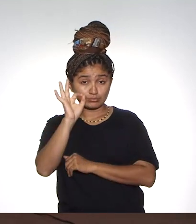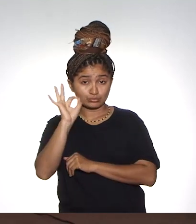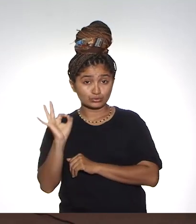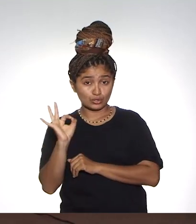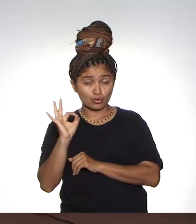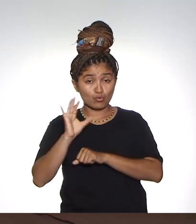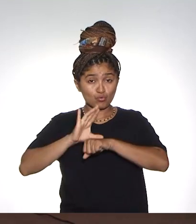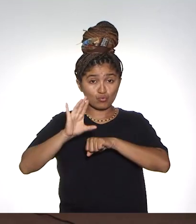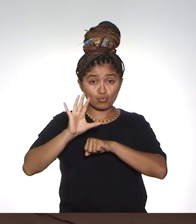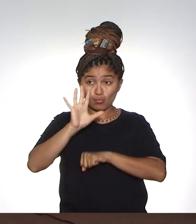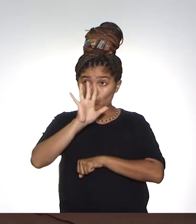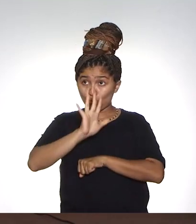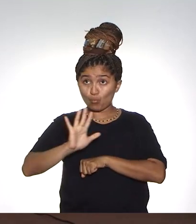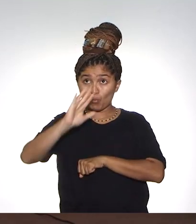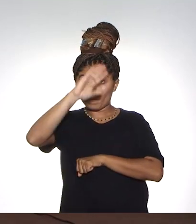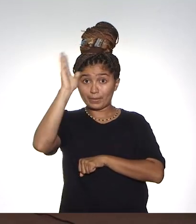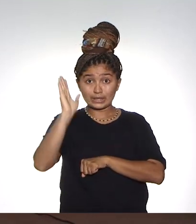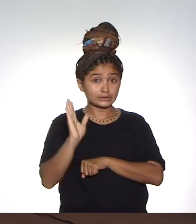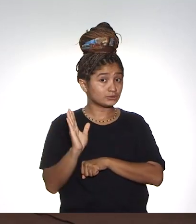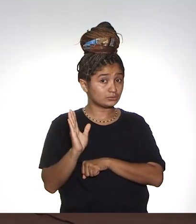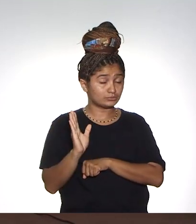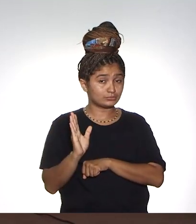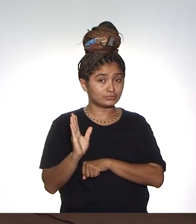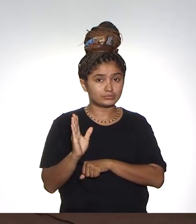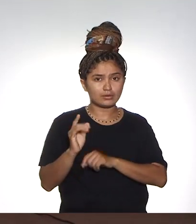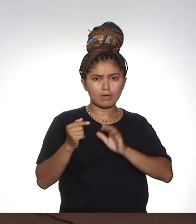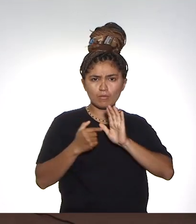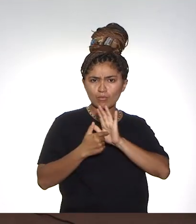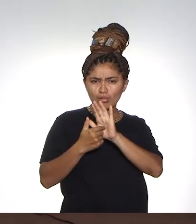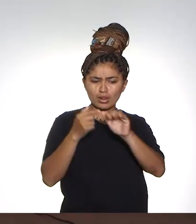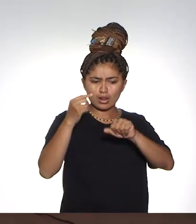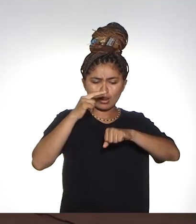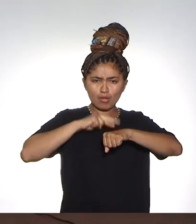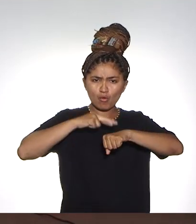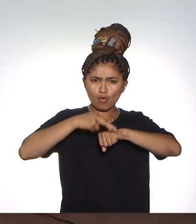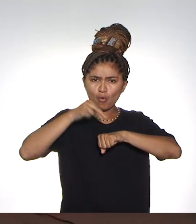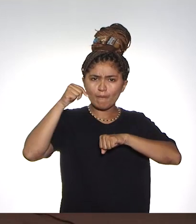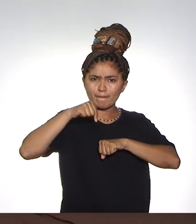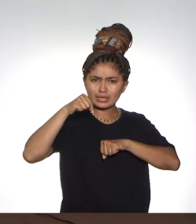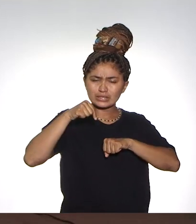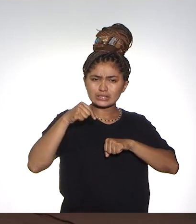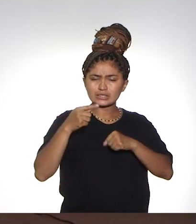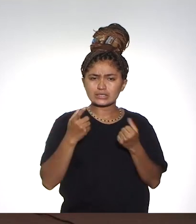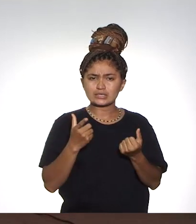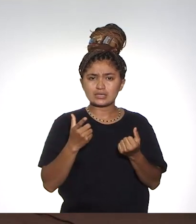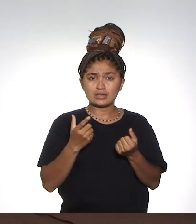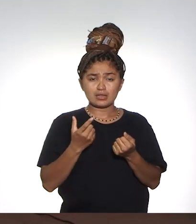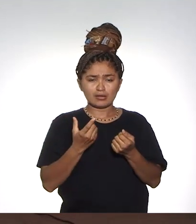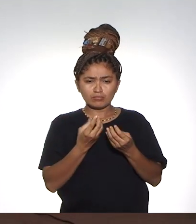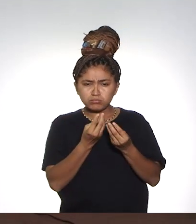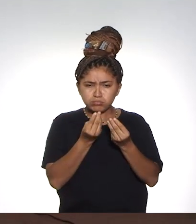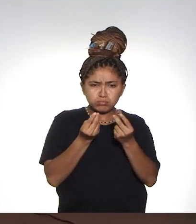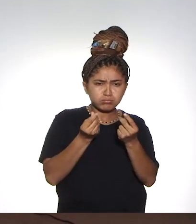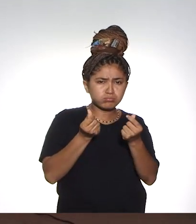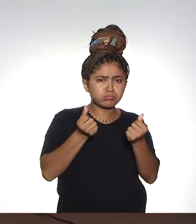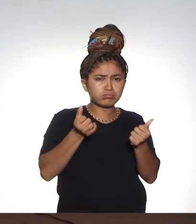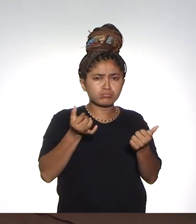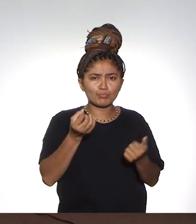dos cursos do país todo, então nós estamos apresentando aqui no nosso estado cursos com extrema qualidade,